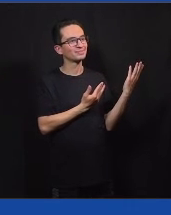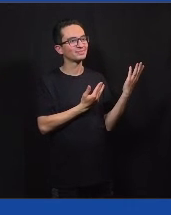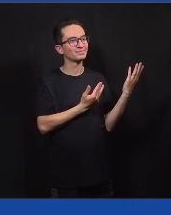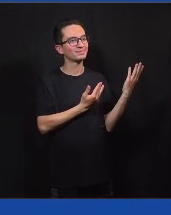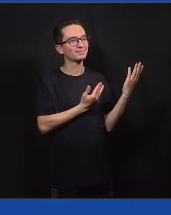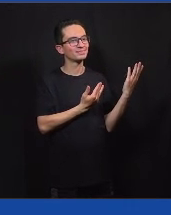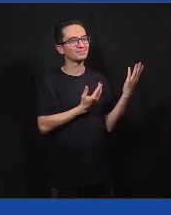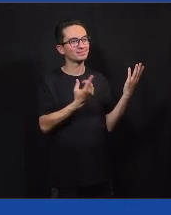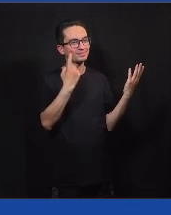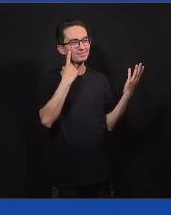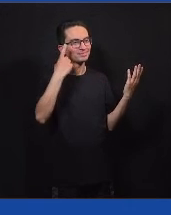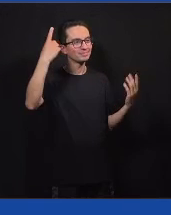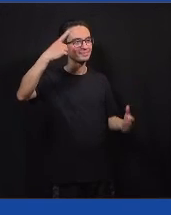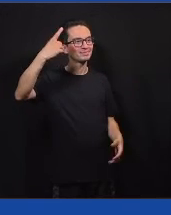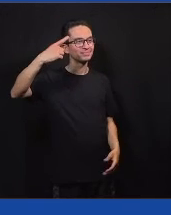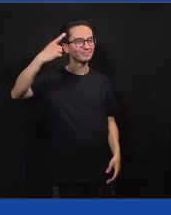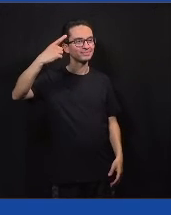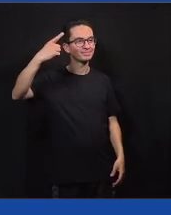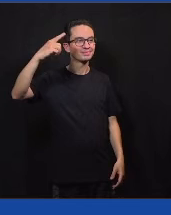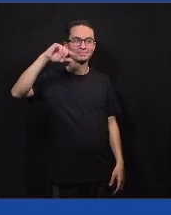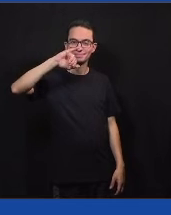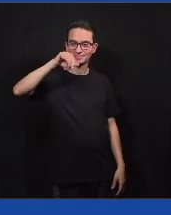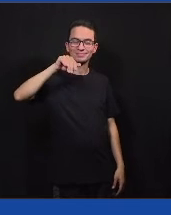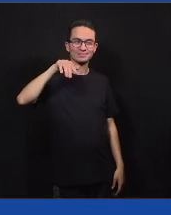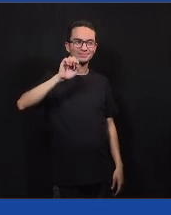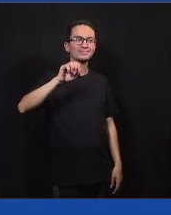Uau, a gente tem outras pessoas jogando, que ótimo.